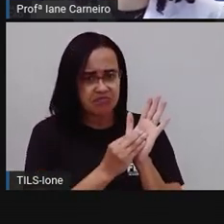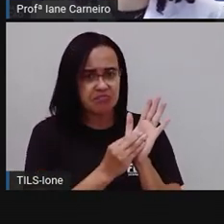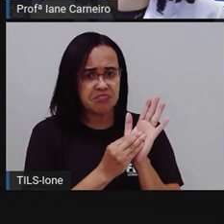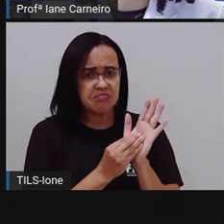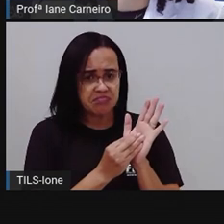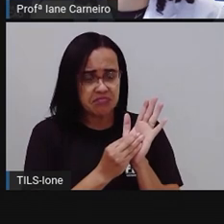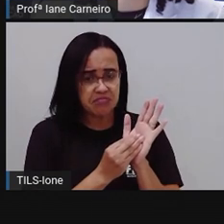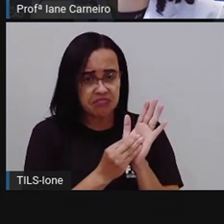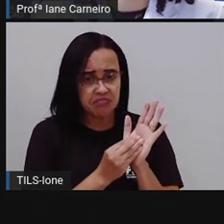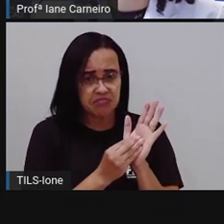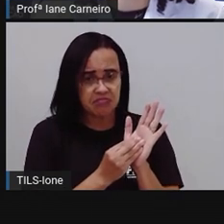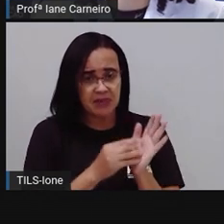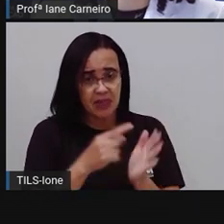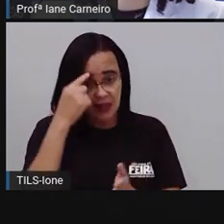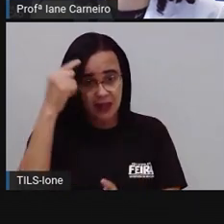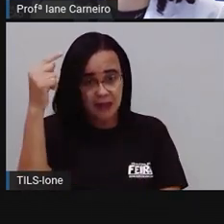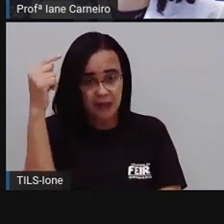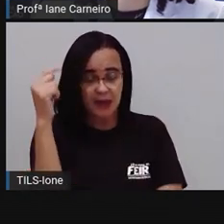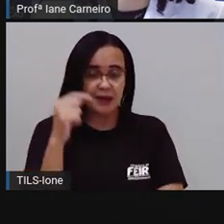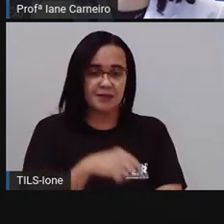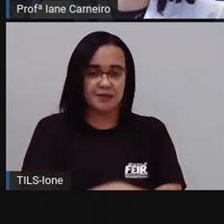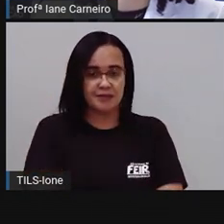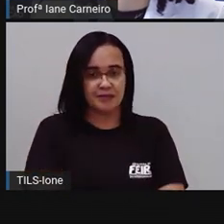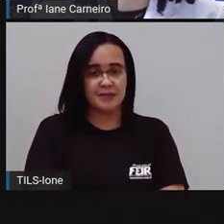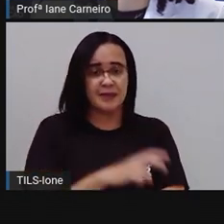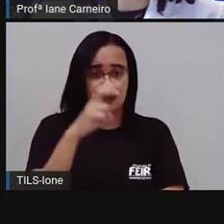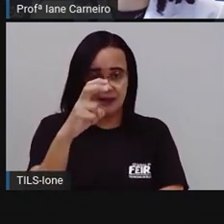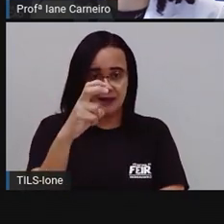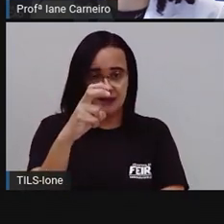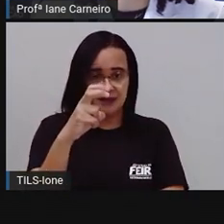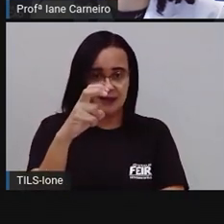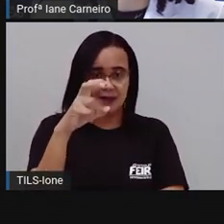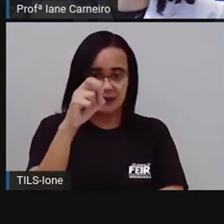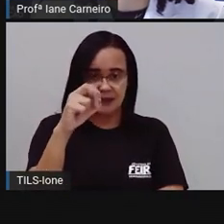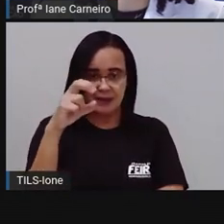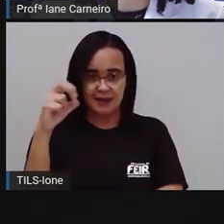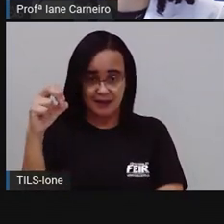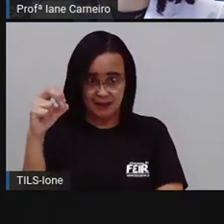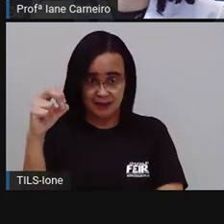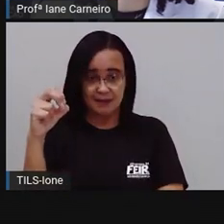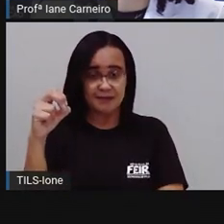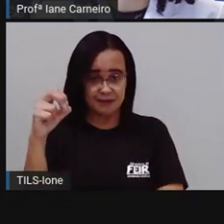gente registra meio litro, ó, dessa forma. Quintas, ó.